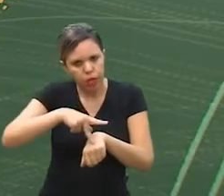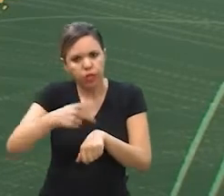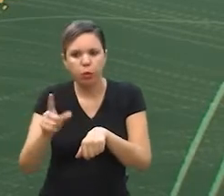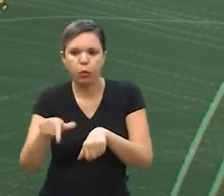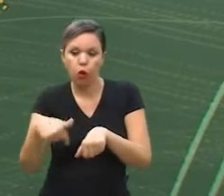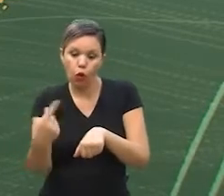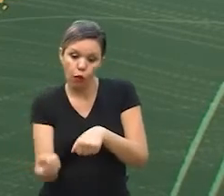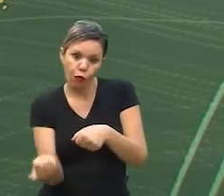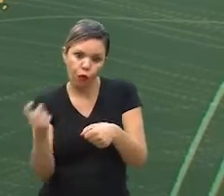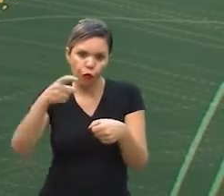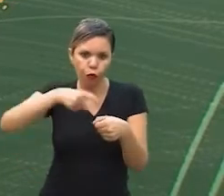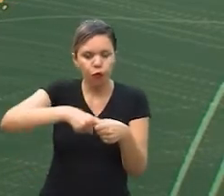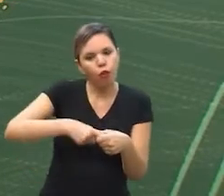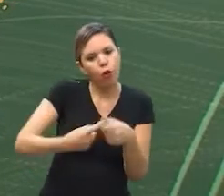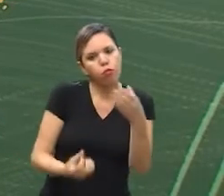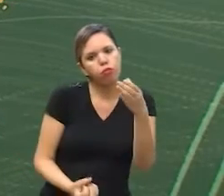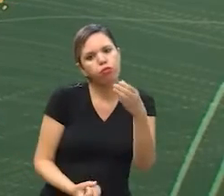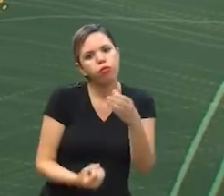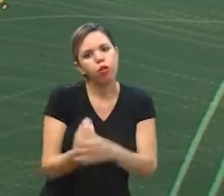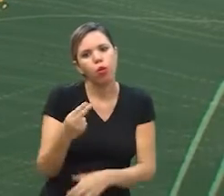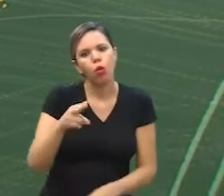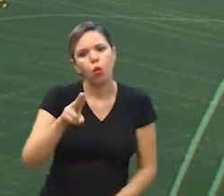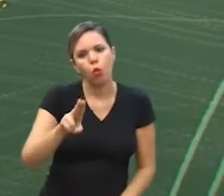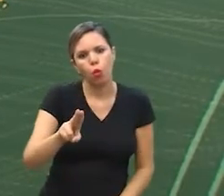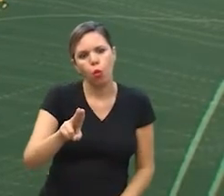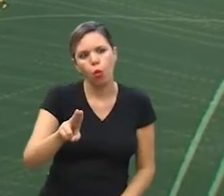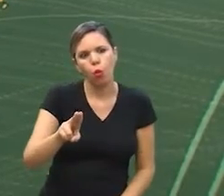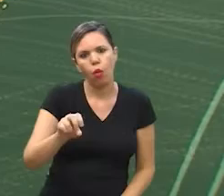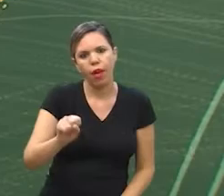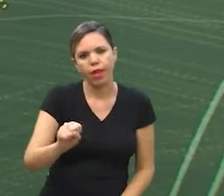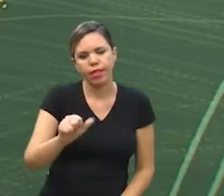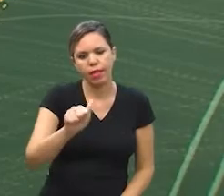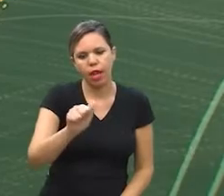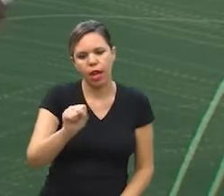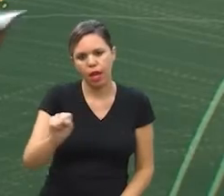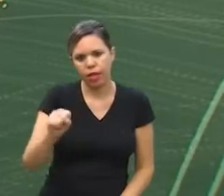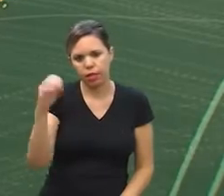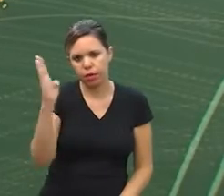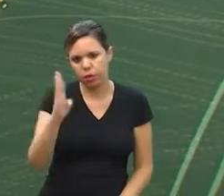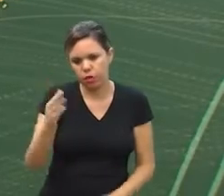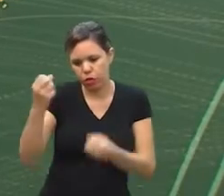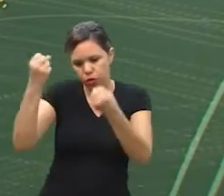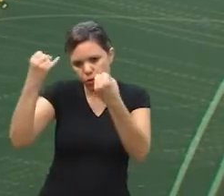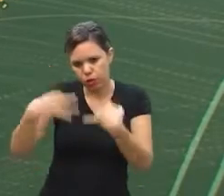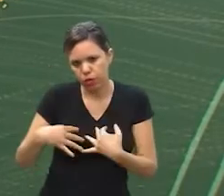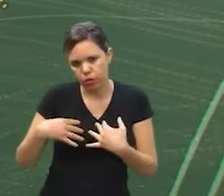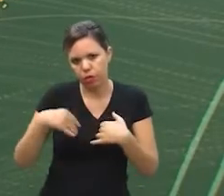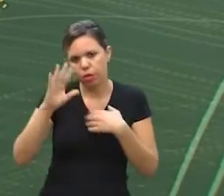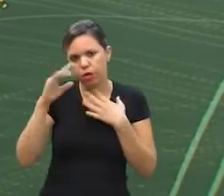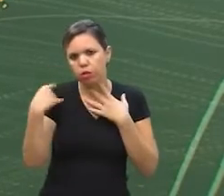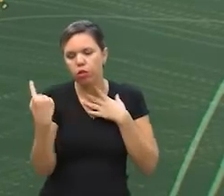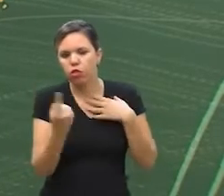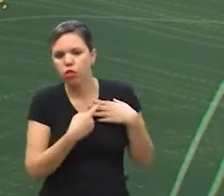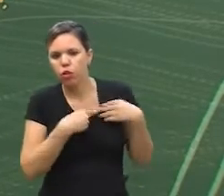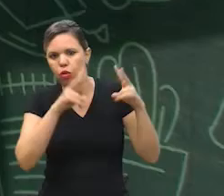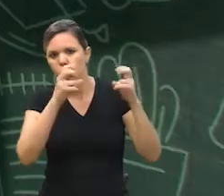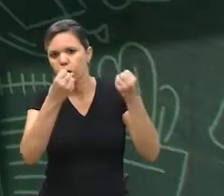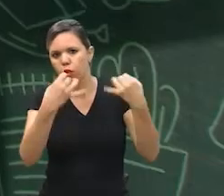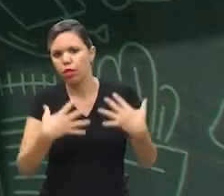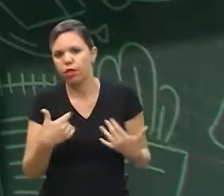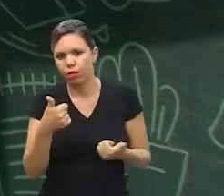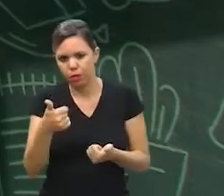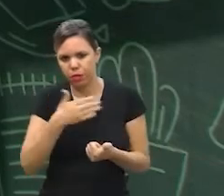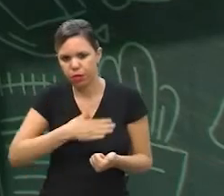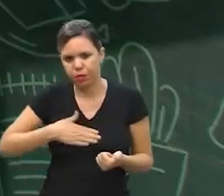voltou e acabou fundando o SAS Brasil ela é claro vai explicar muito mais pra gente a respeito disso